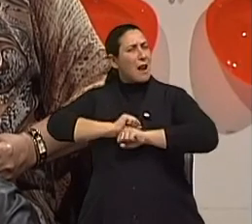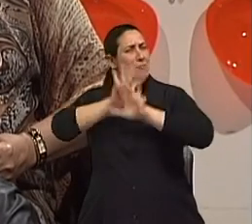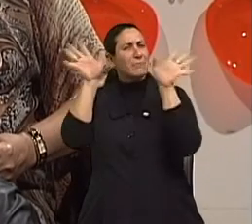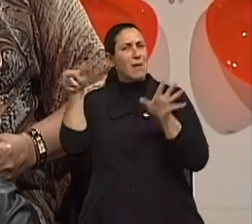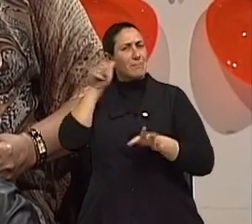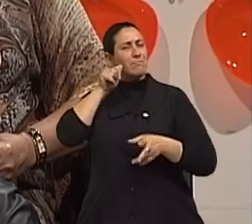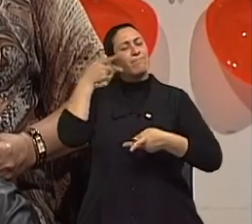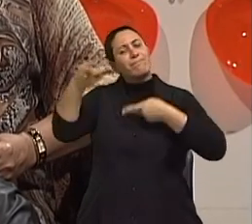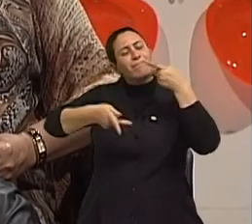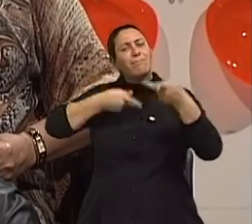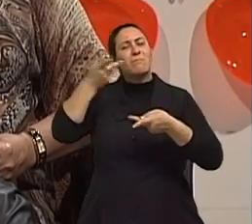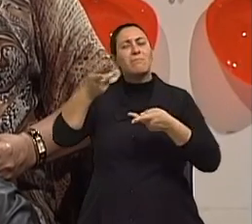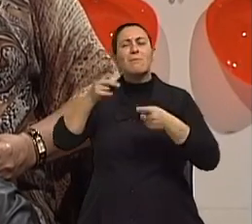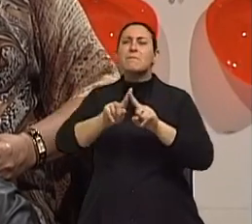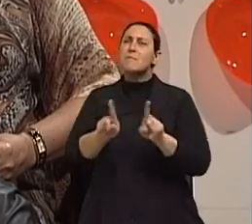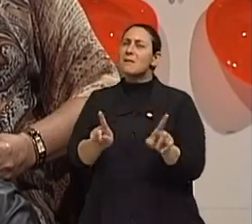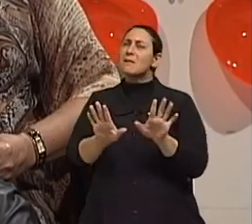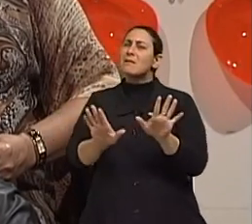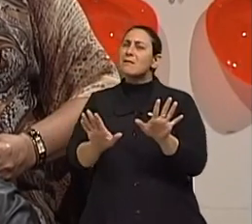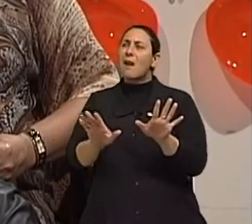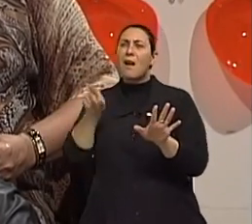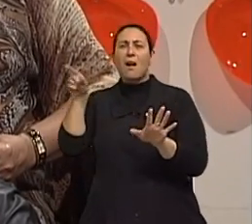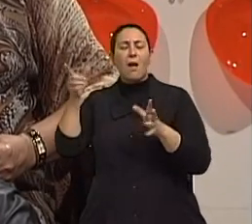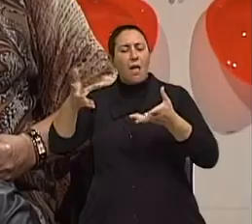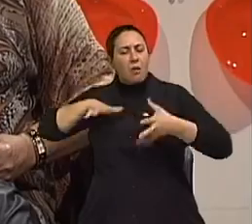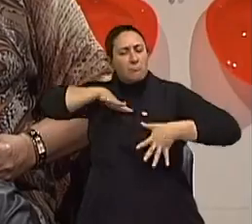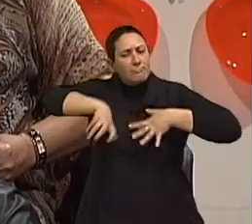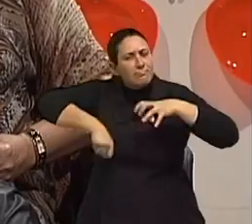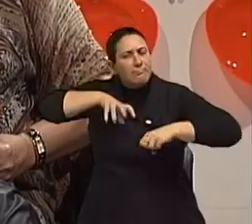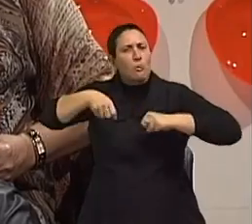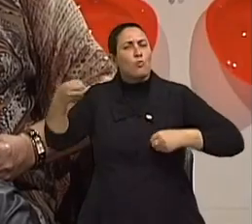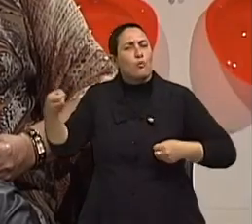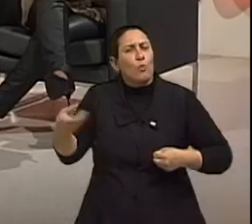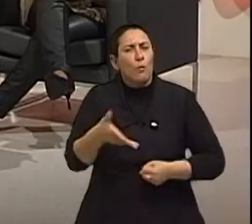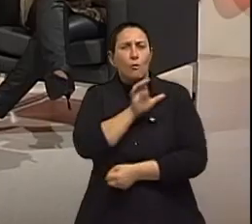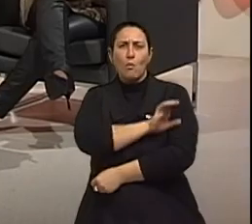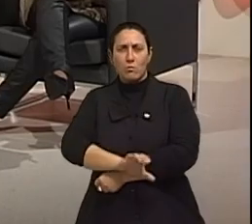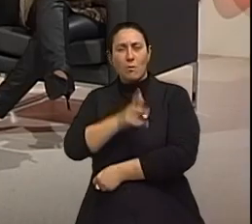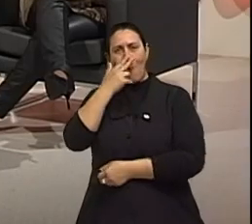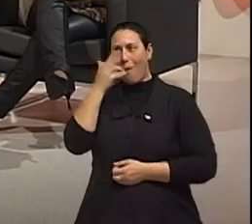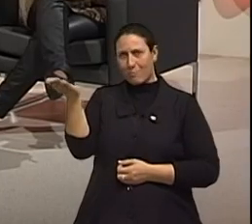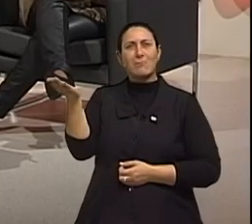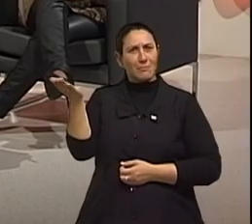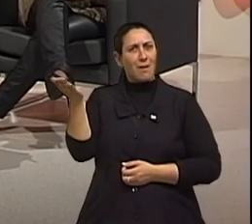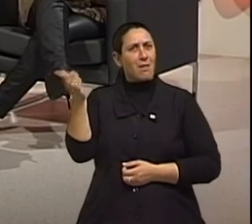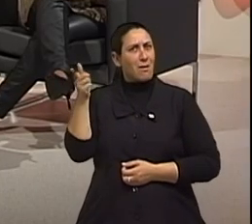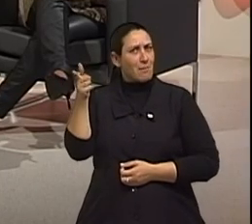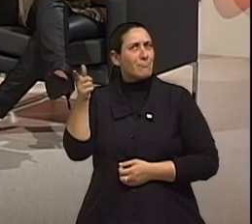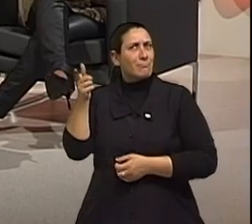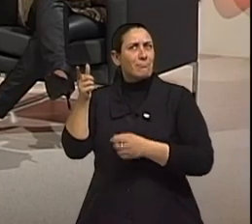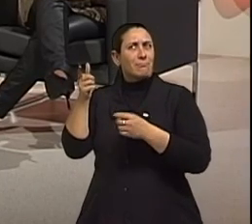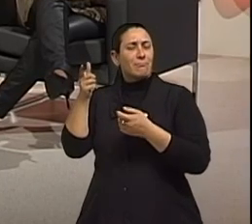na fala dela, né? Mas essa busca de um novo curso, que foi o caso dela, esse é muito especial,